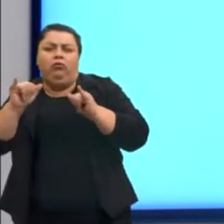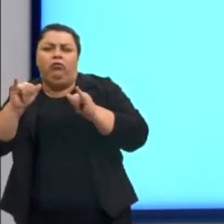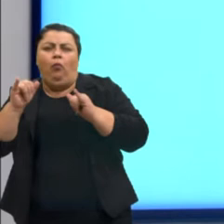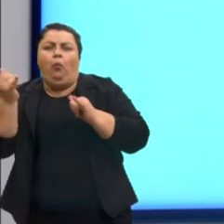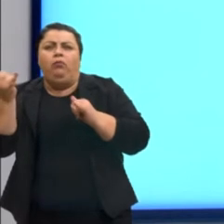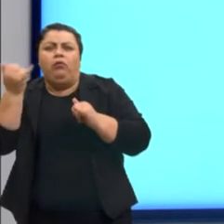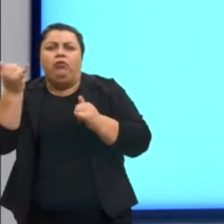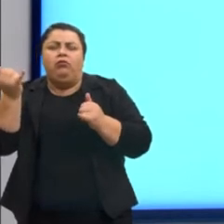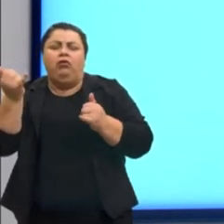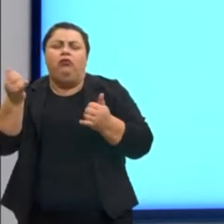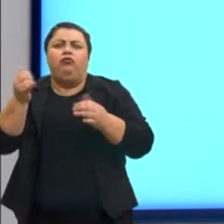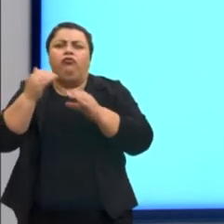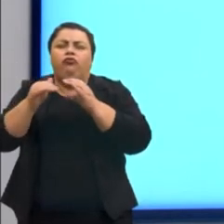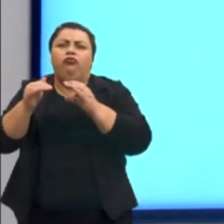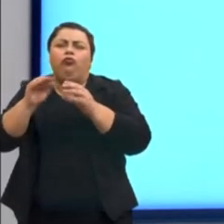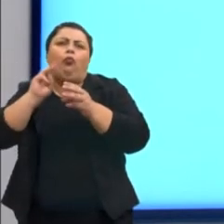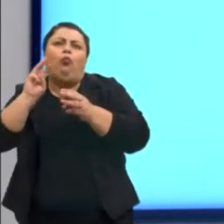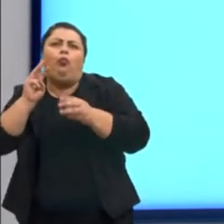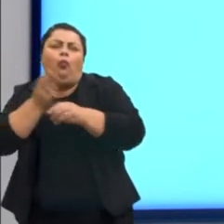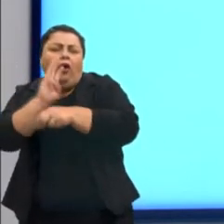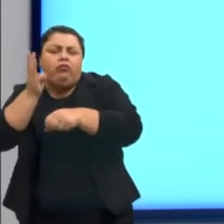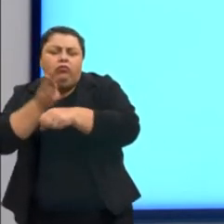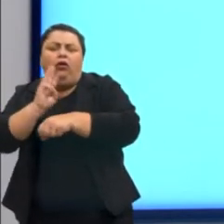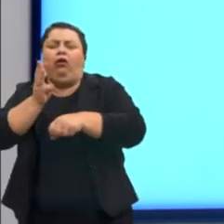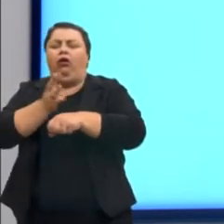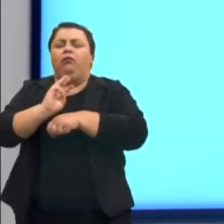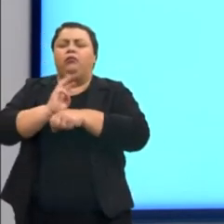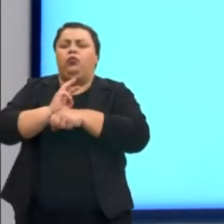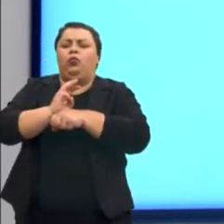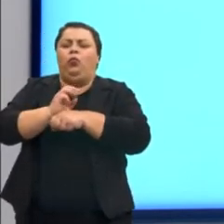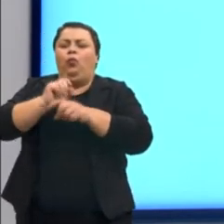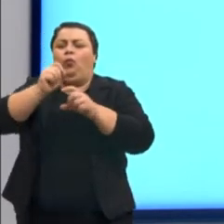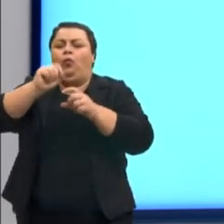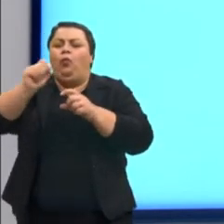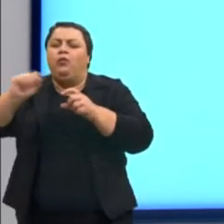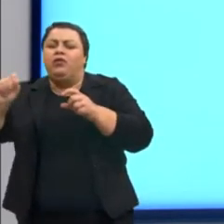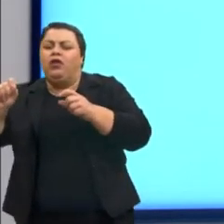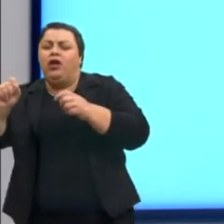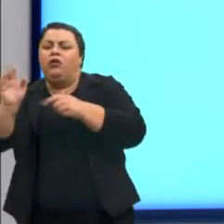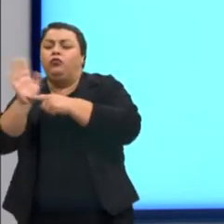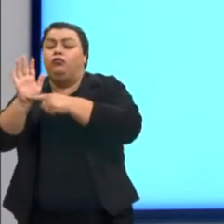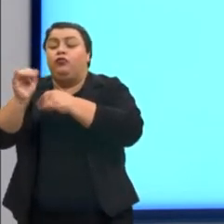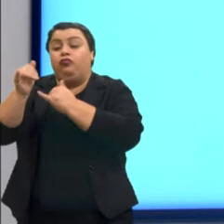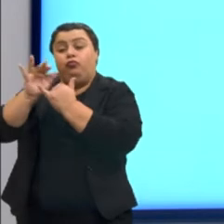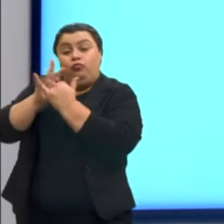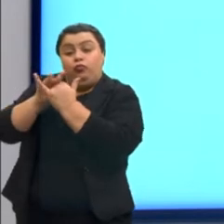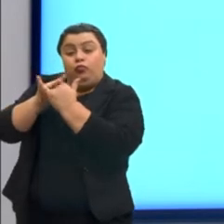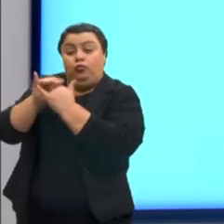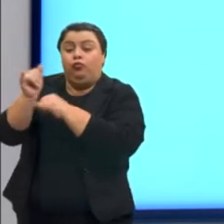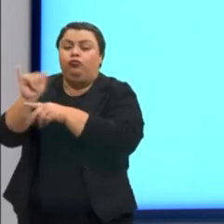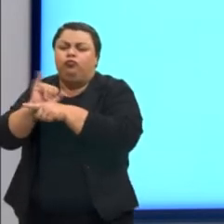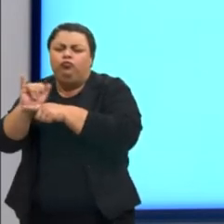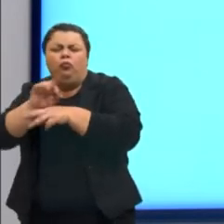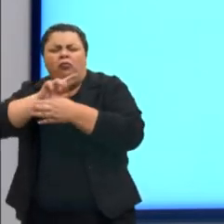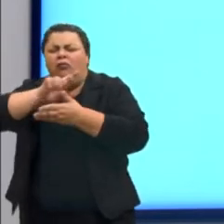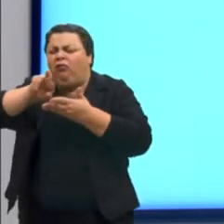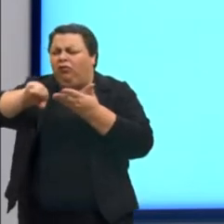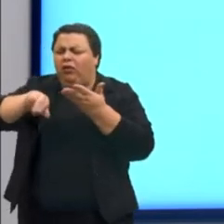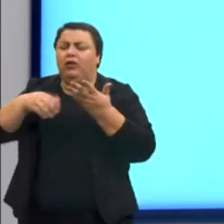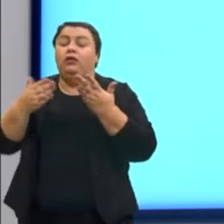WhatsApp, se eu escrevo um comentário em um vídeo no YouTube. Eu uso linguagem para diversas coisas.